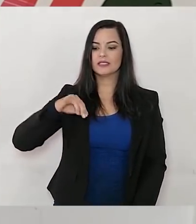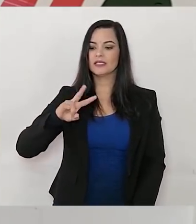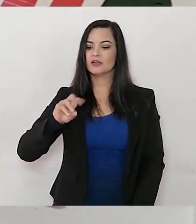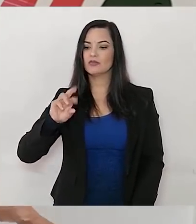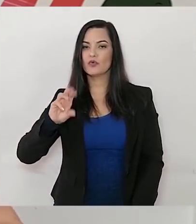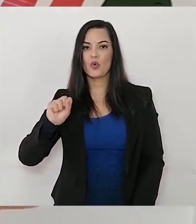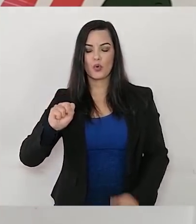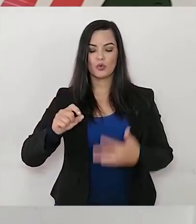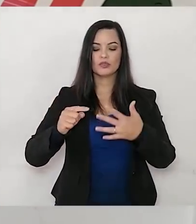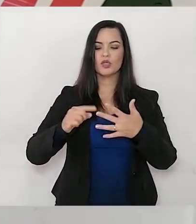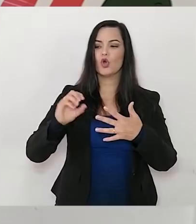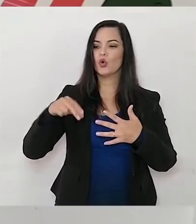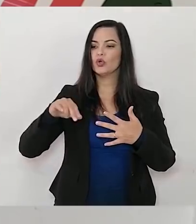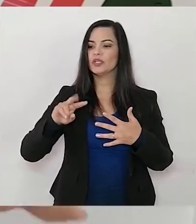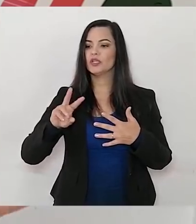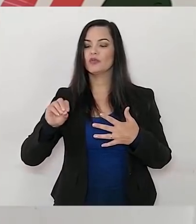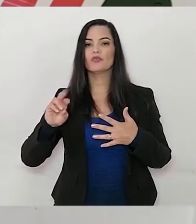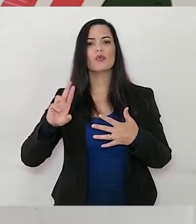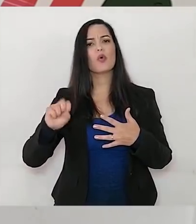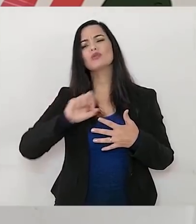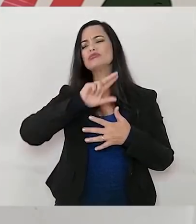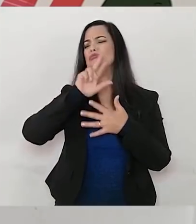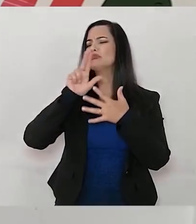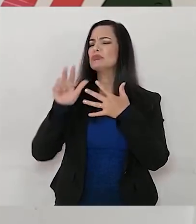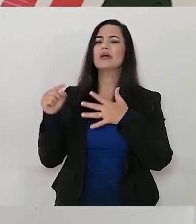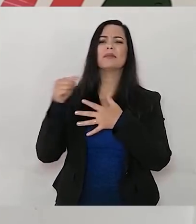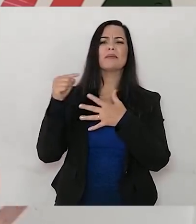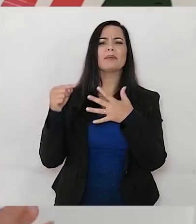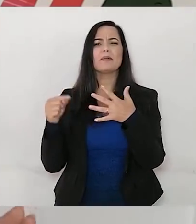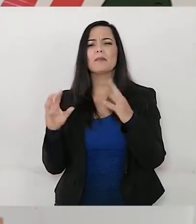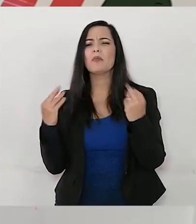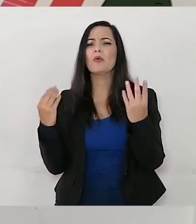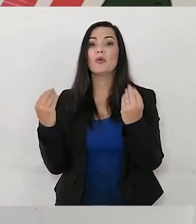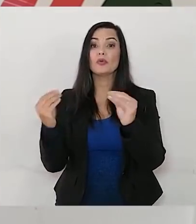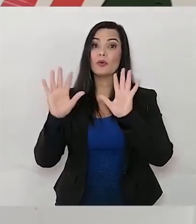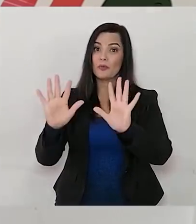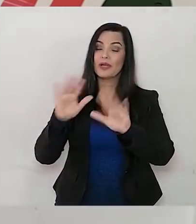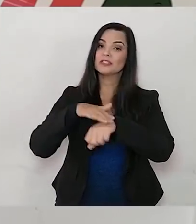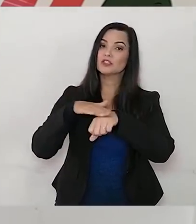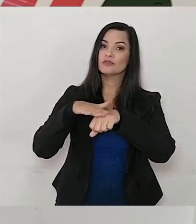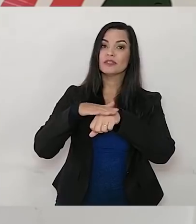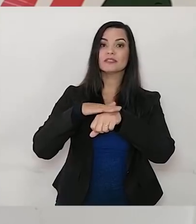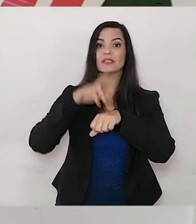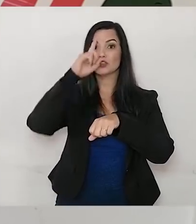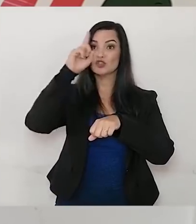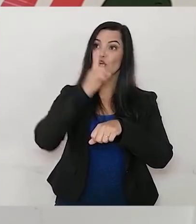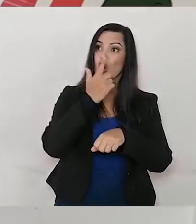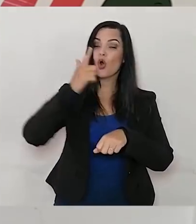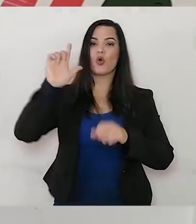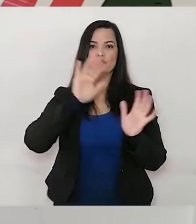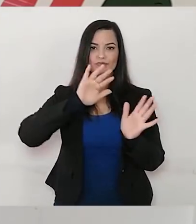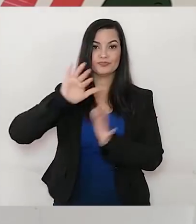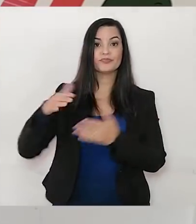até mesmo aqueles que só comem sementes, frutos, tem um monte de classificação, mas isso é conversa para um outro momento.